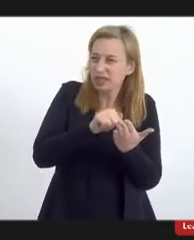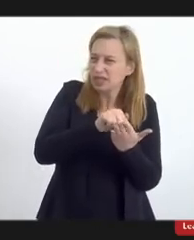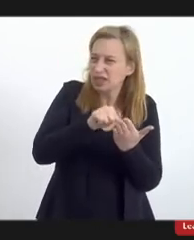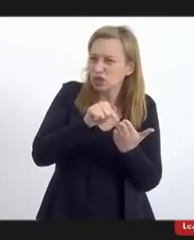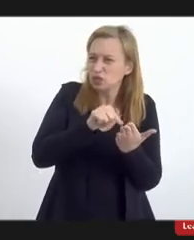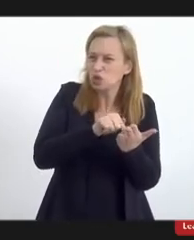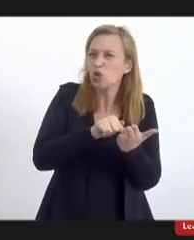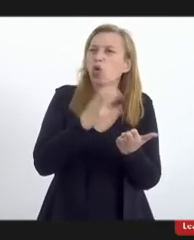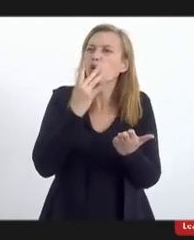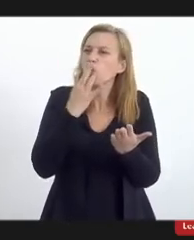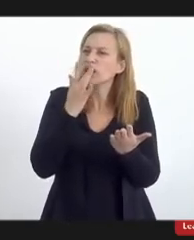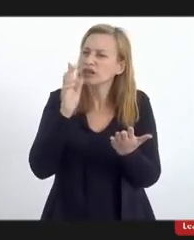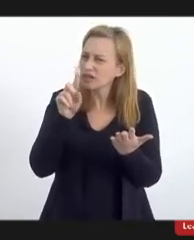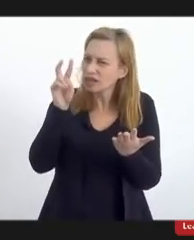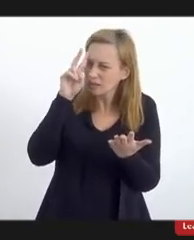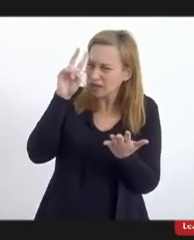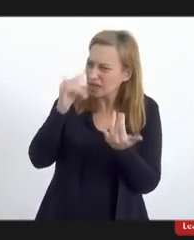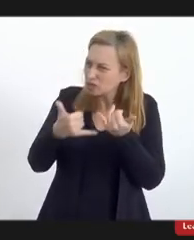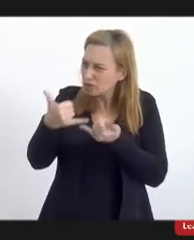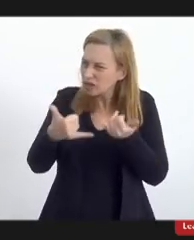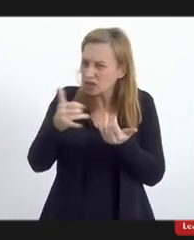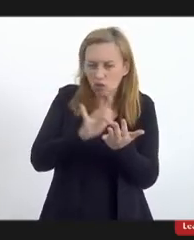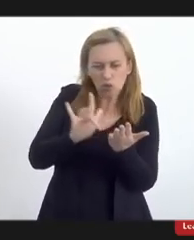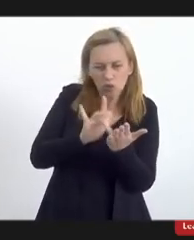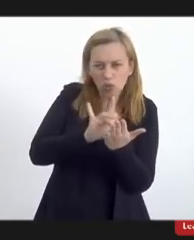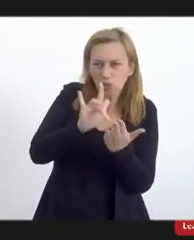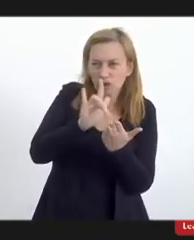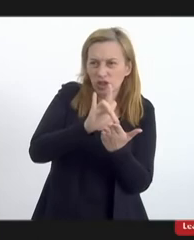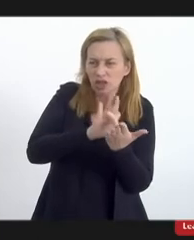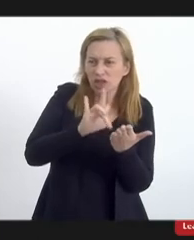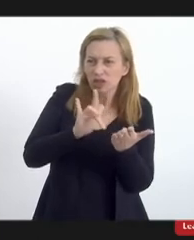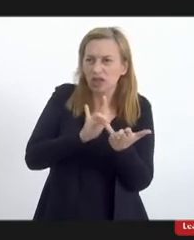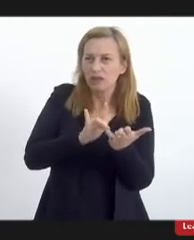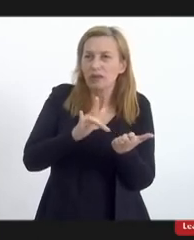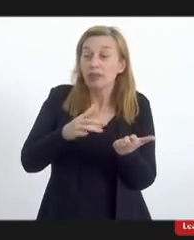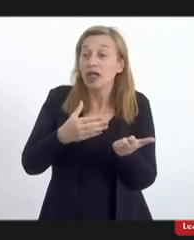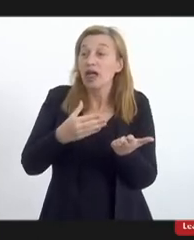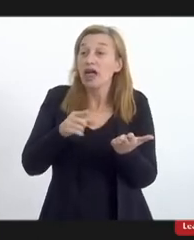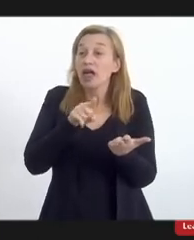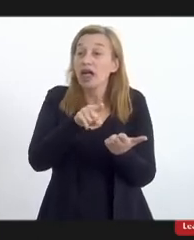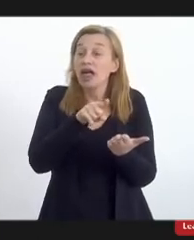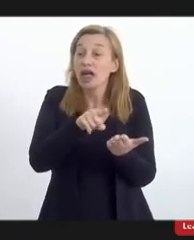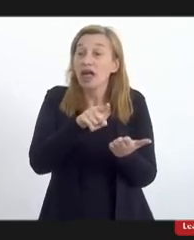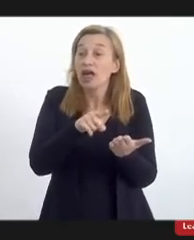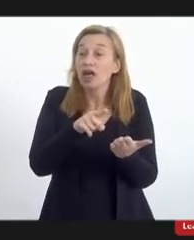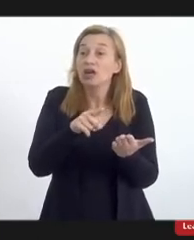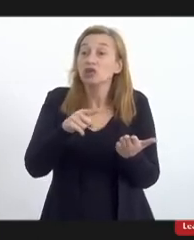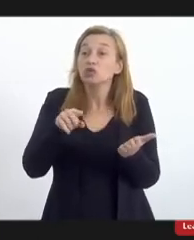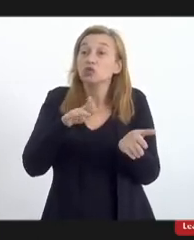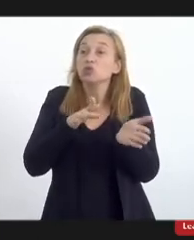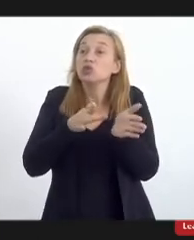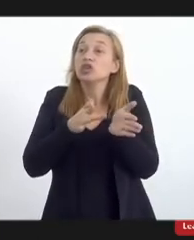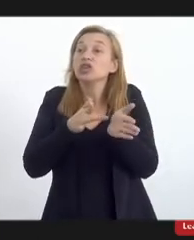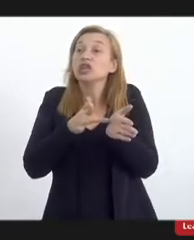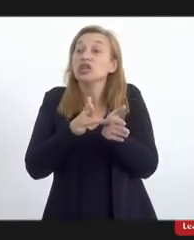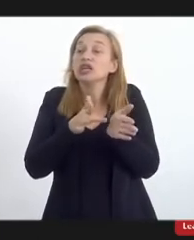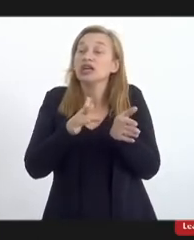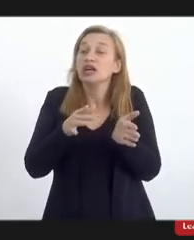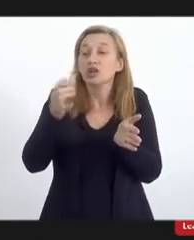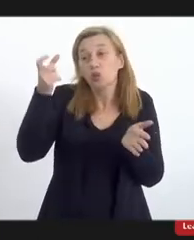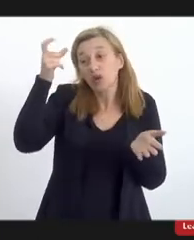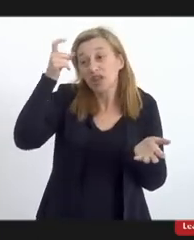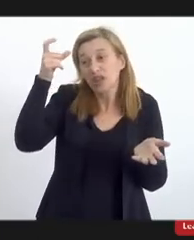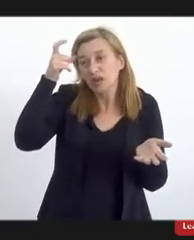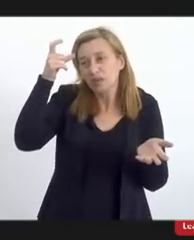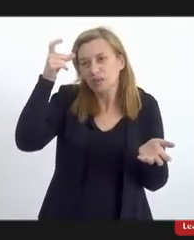é é um golpe do inimigo LGBT por causa das cores do arco-íris